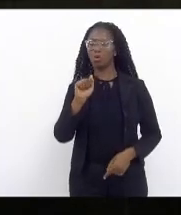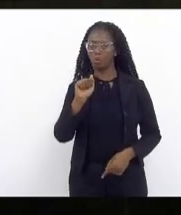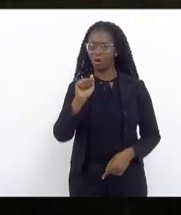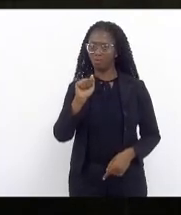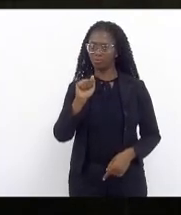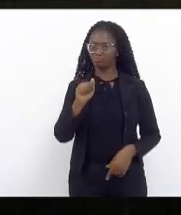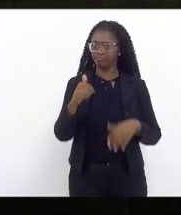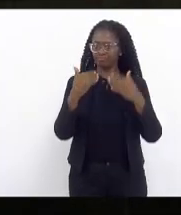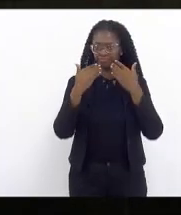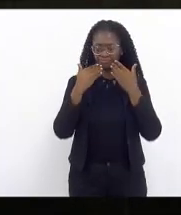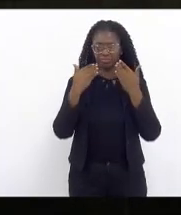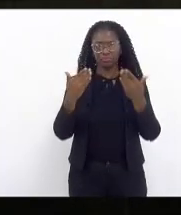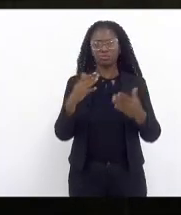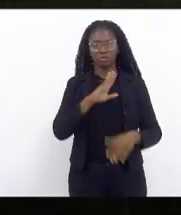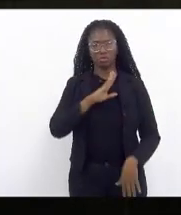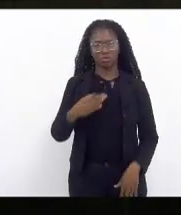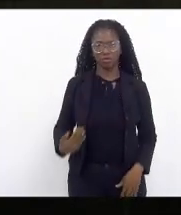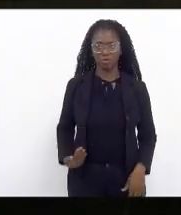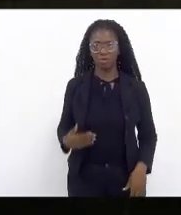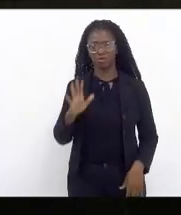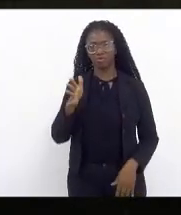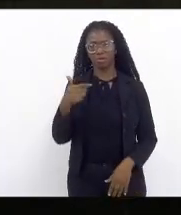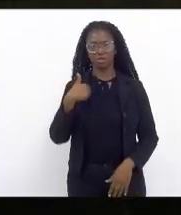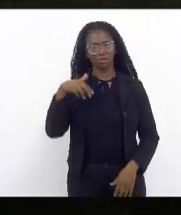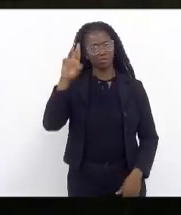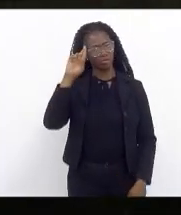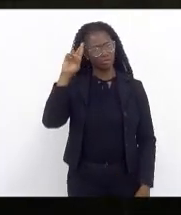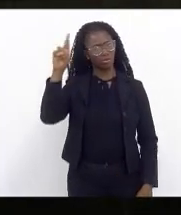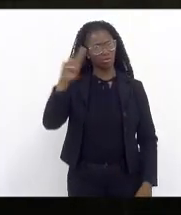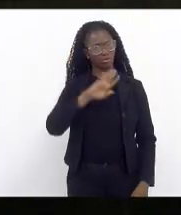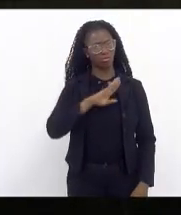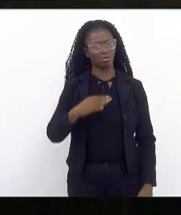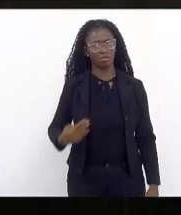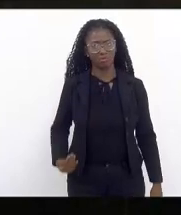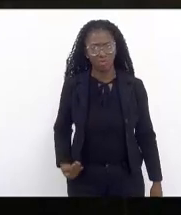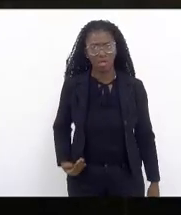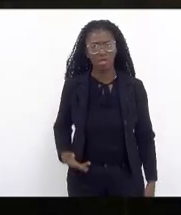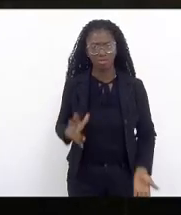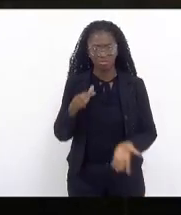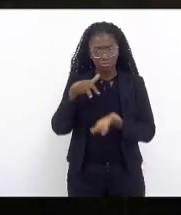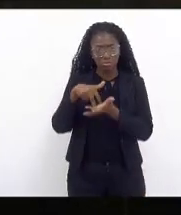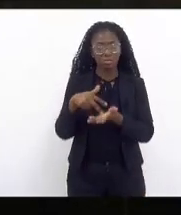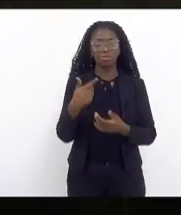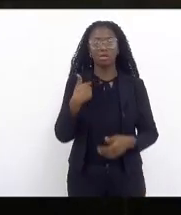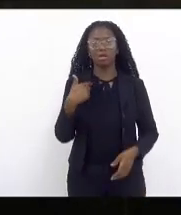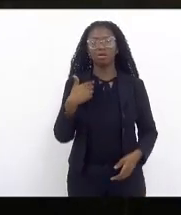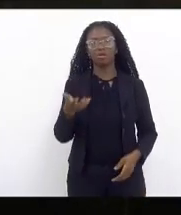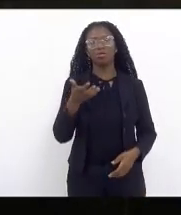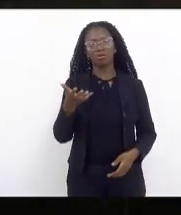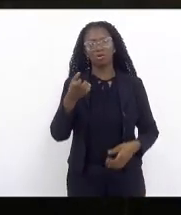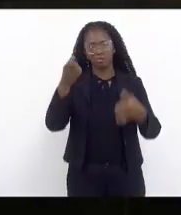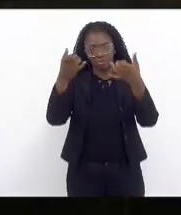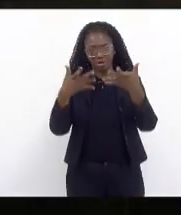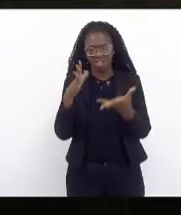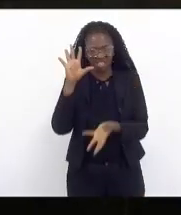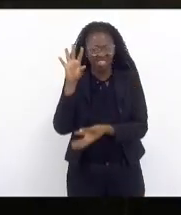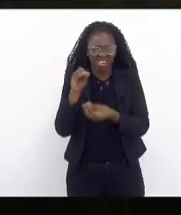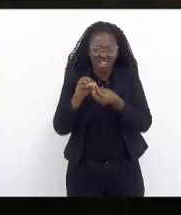foi apresentado pelo governo e aqui como líder do governo eu quero fazer uma breve explanação a respeito deste